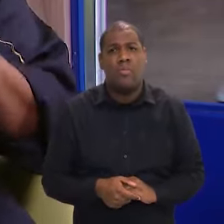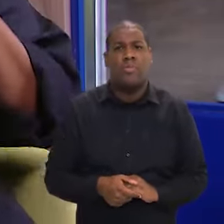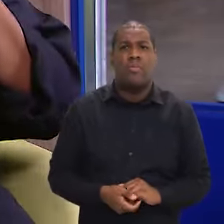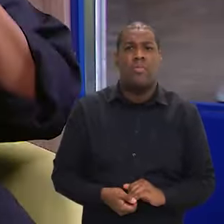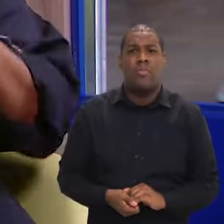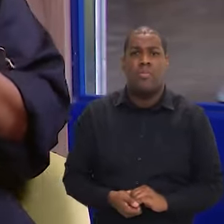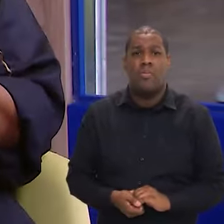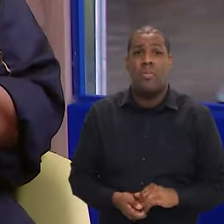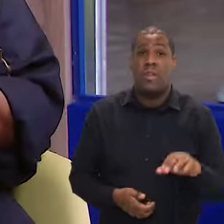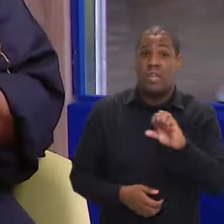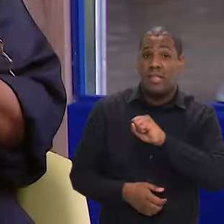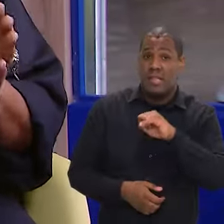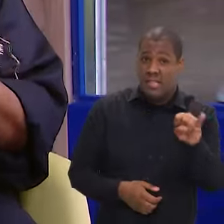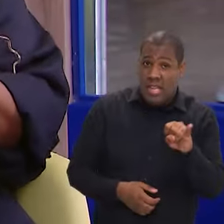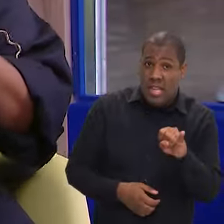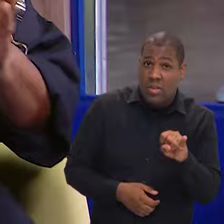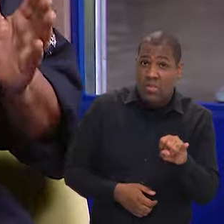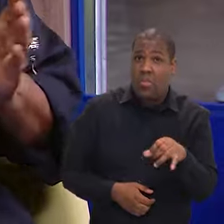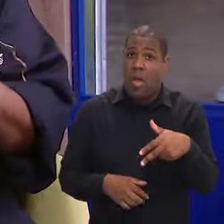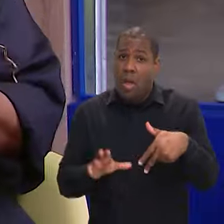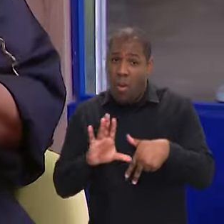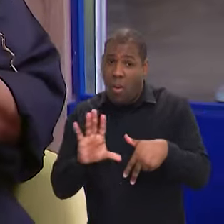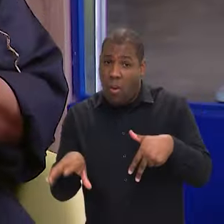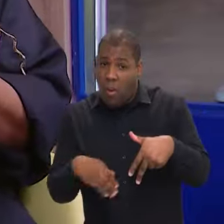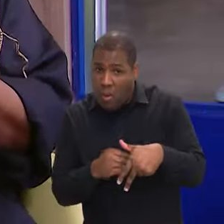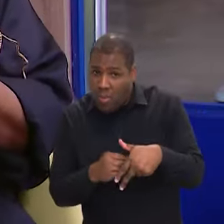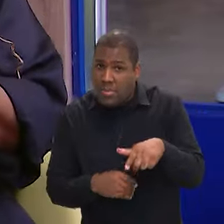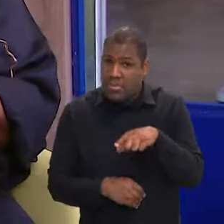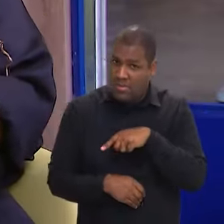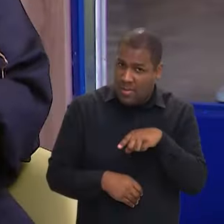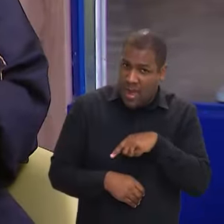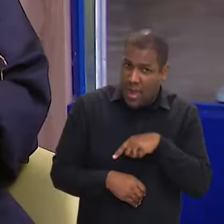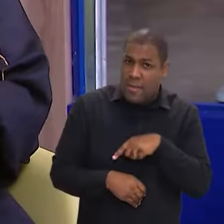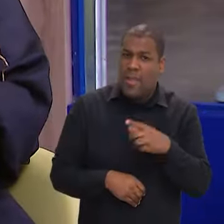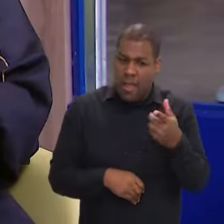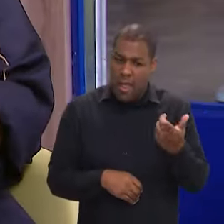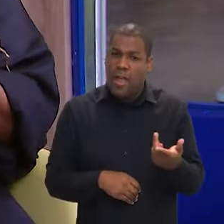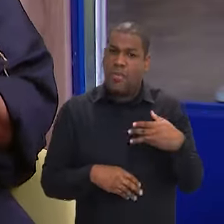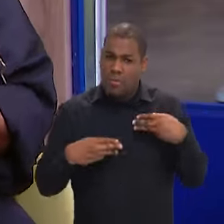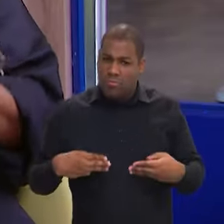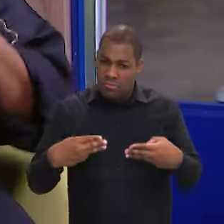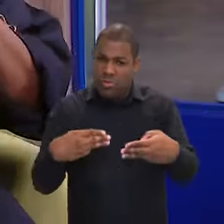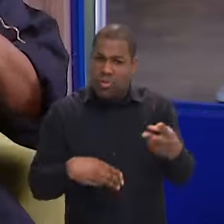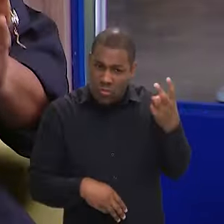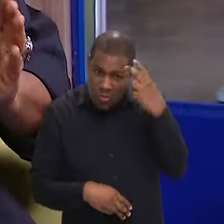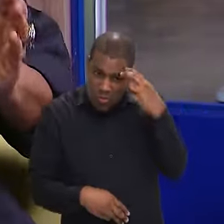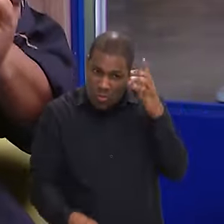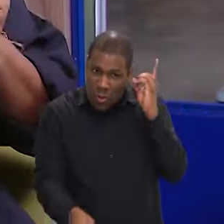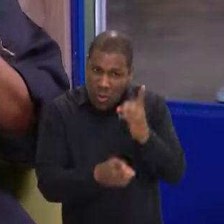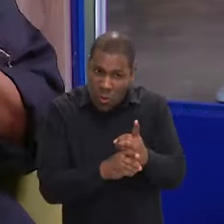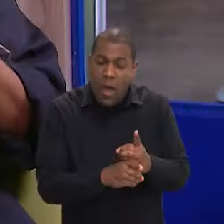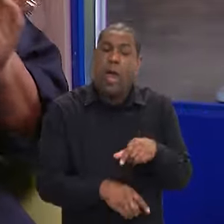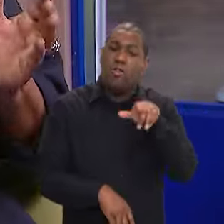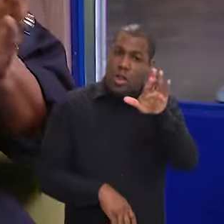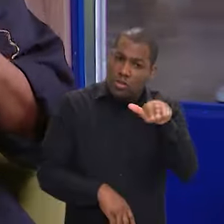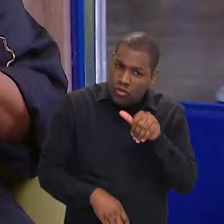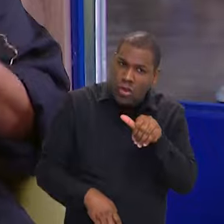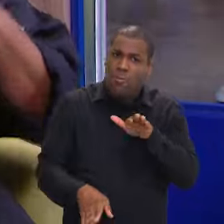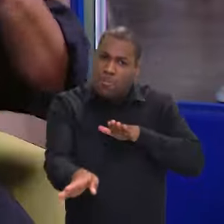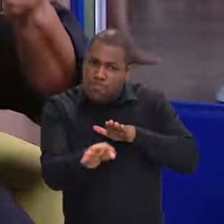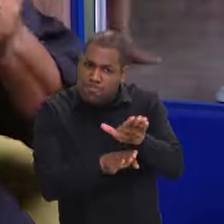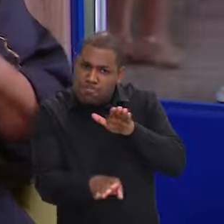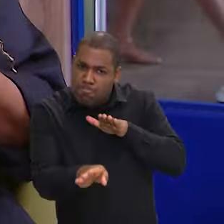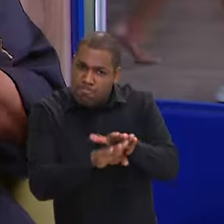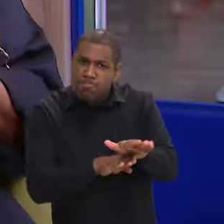tipo de desvio de finalidade, é sinalizado naquela hora, entendeu? Então, a pessoa é chamada a